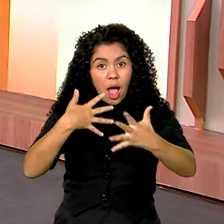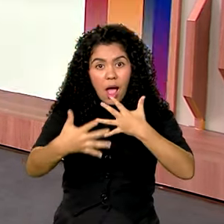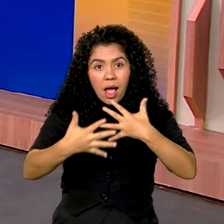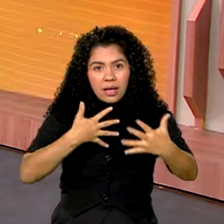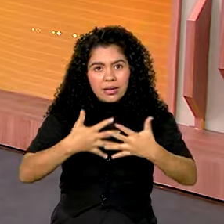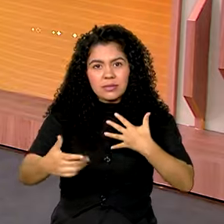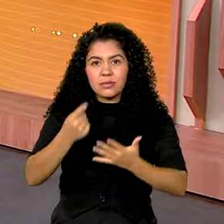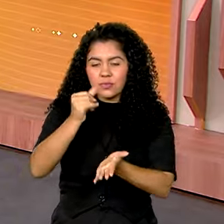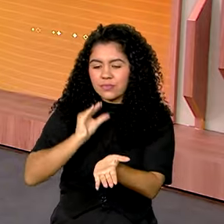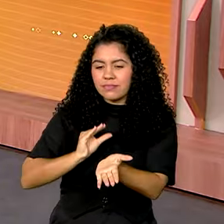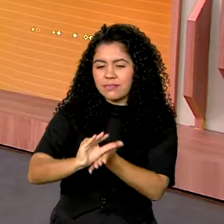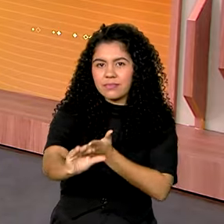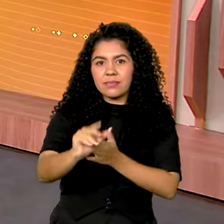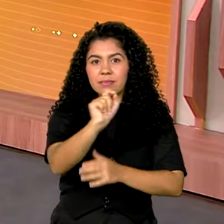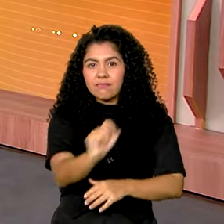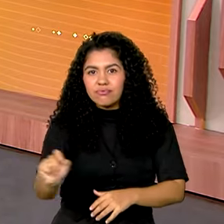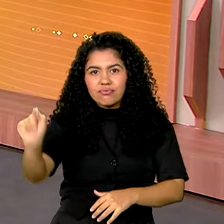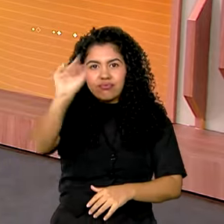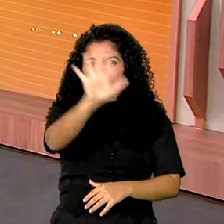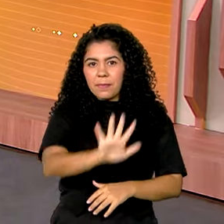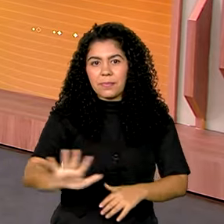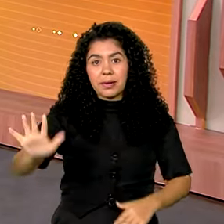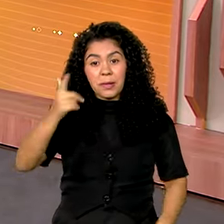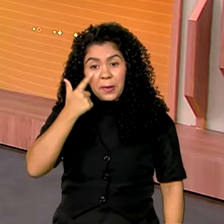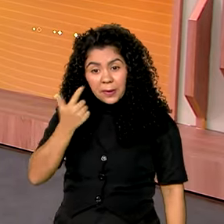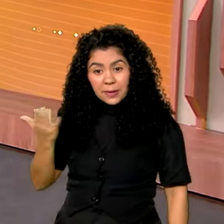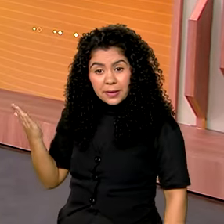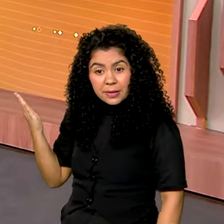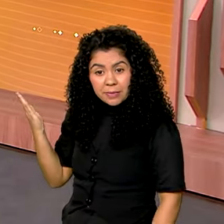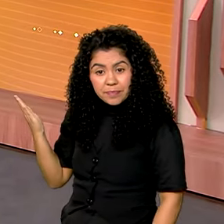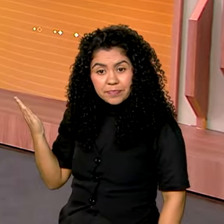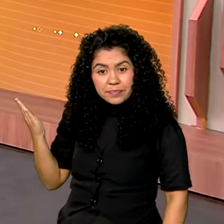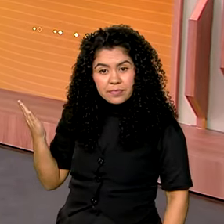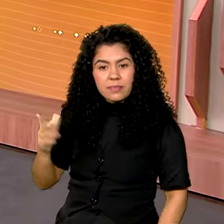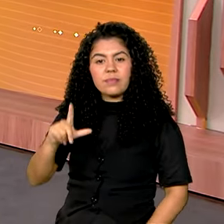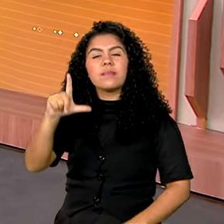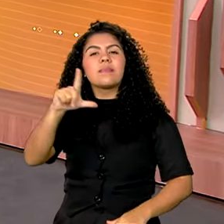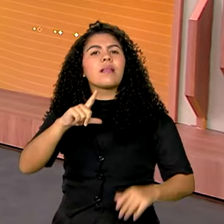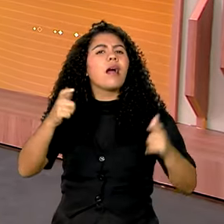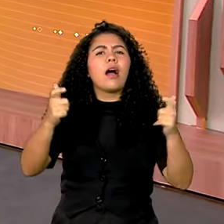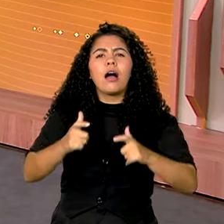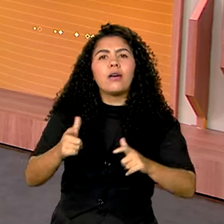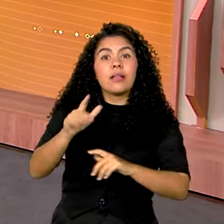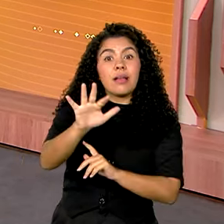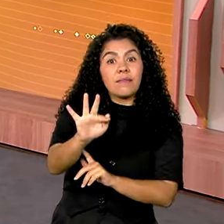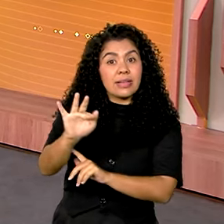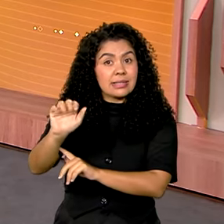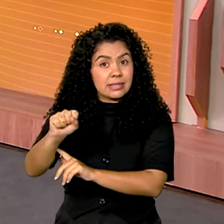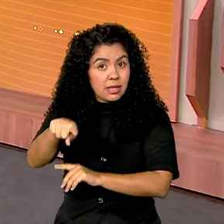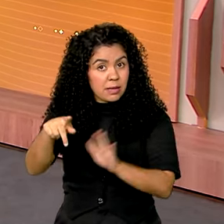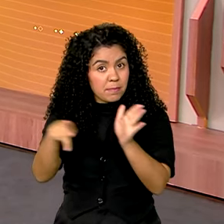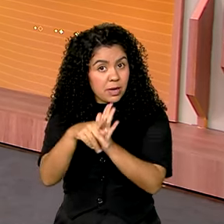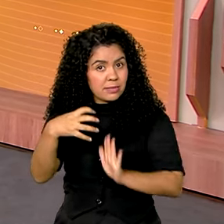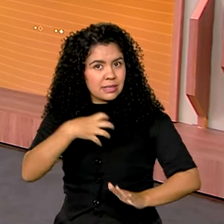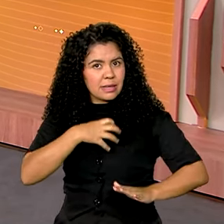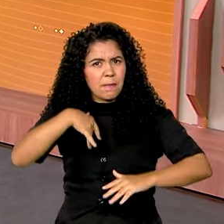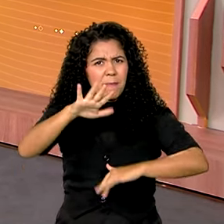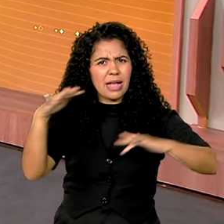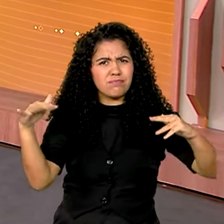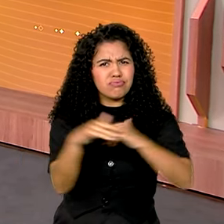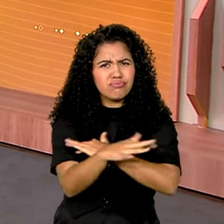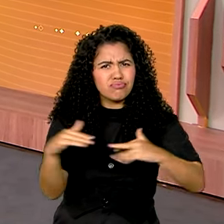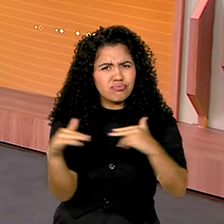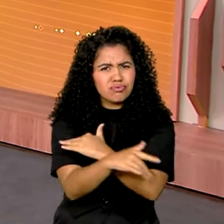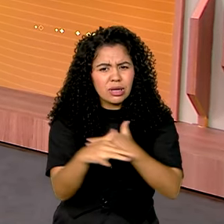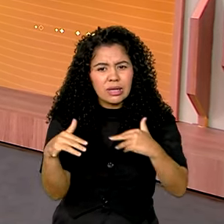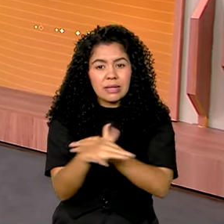federais em todo o país. Aí, ó, a gente tem a tela 1, Feira de Santana é a cidade mais populosa do interior do Nordeste,